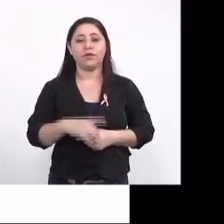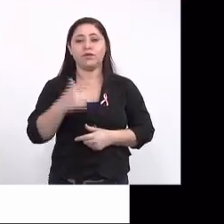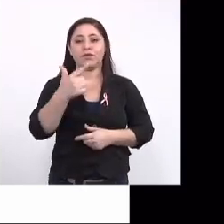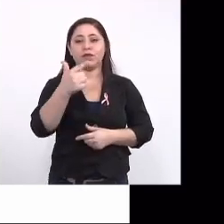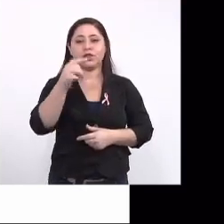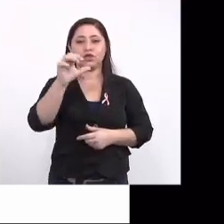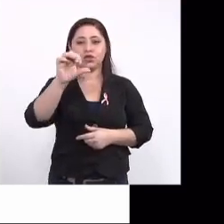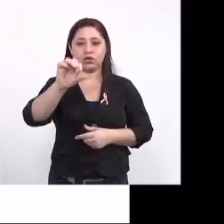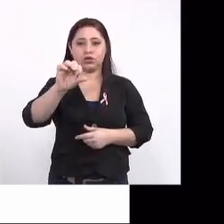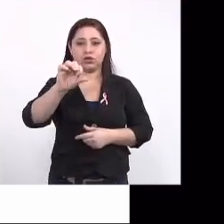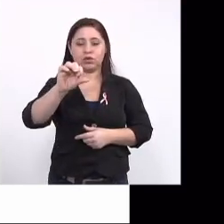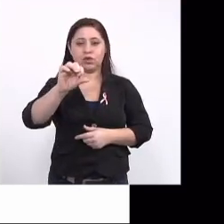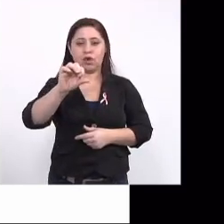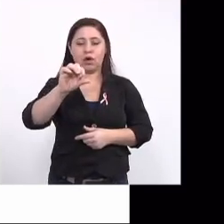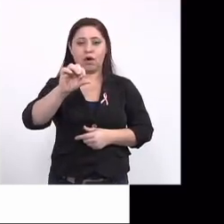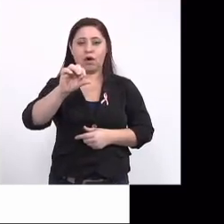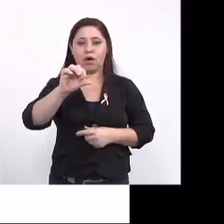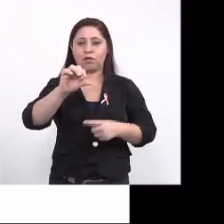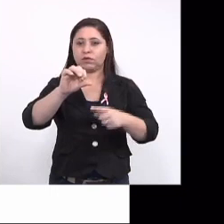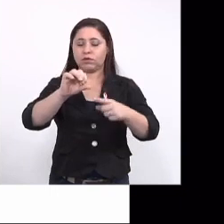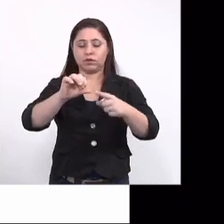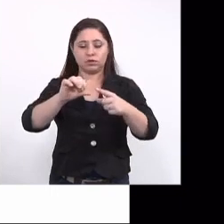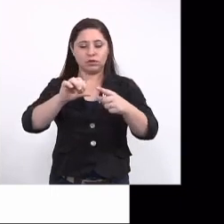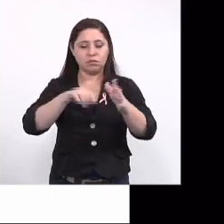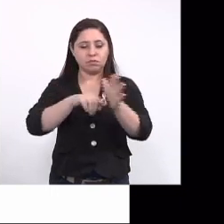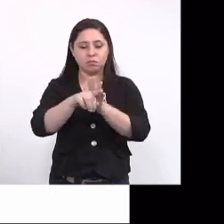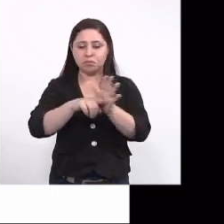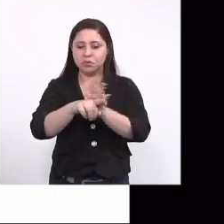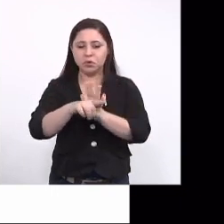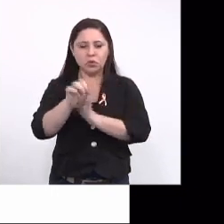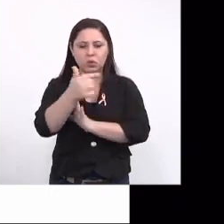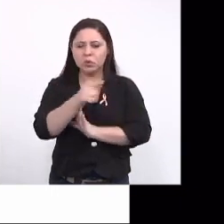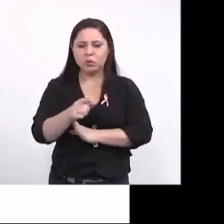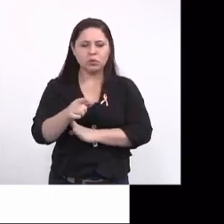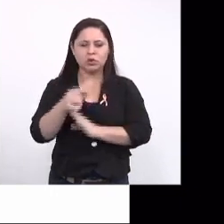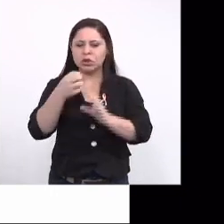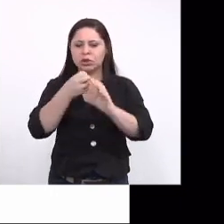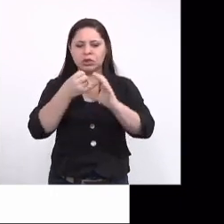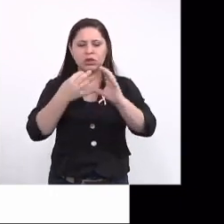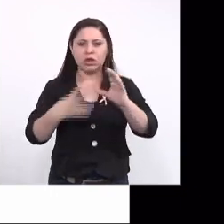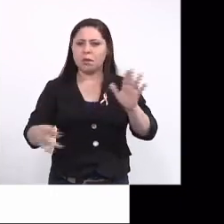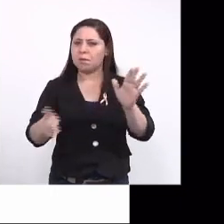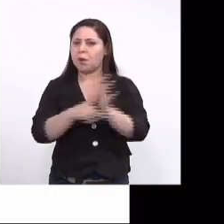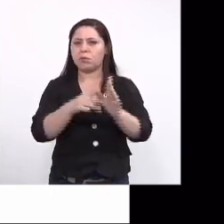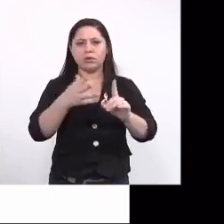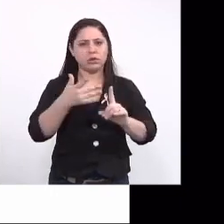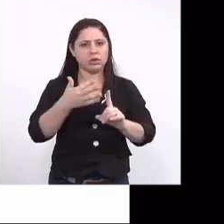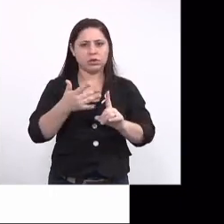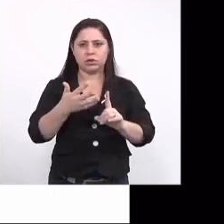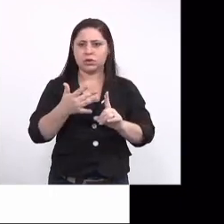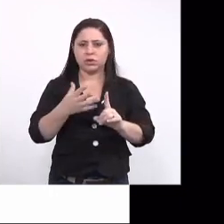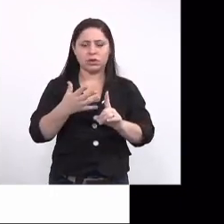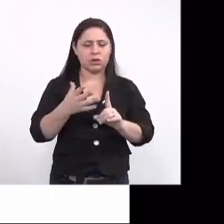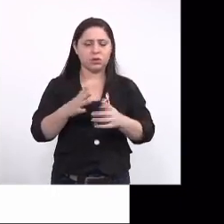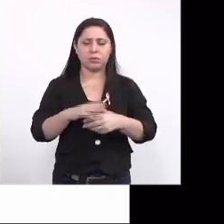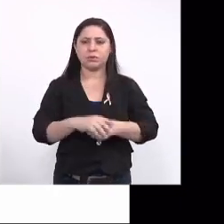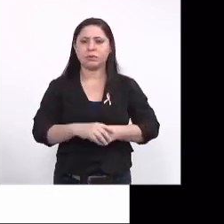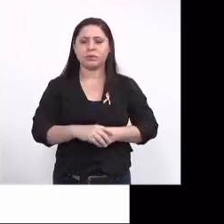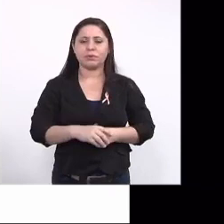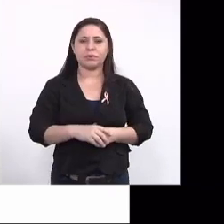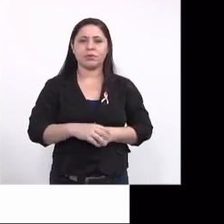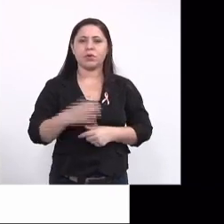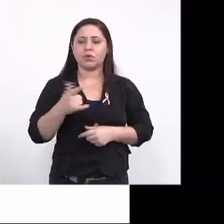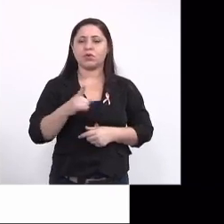29 foram descartados, não tinham critério de diagnóstico para serem em quadro de anomalia congênita ou de síndrome congênita.